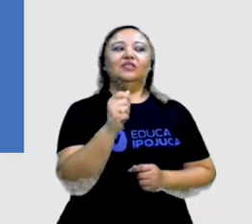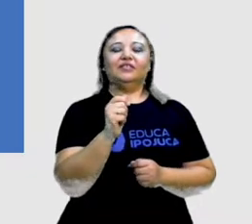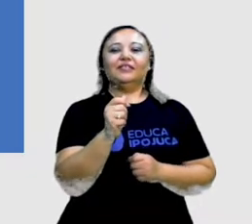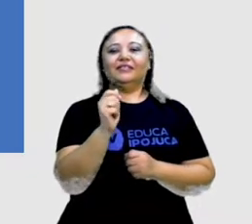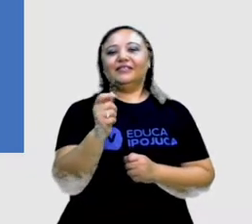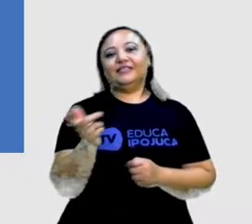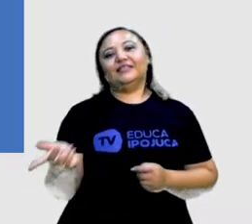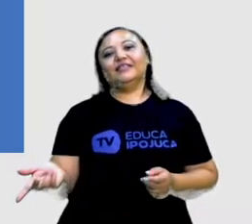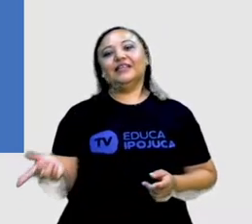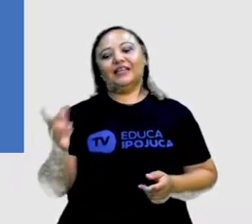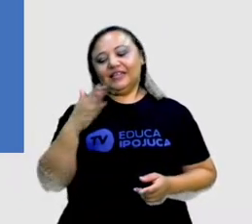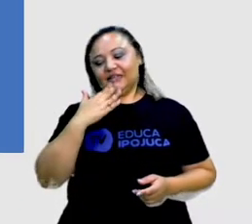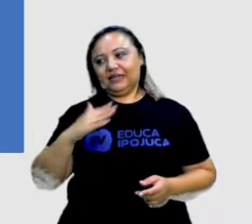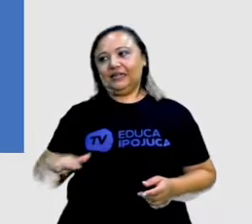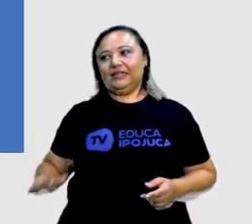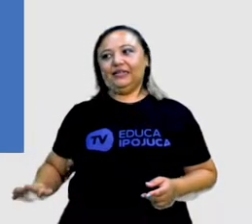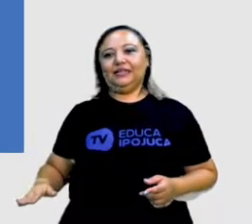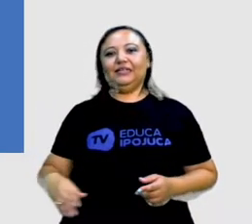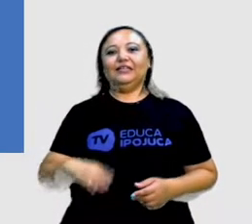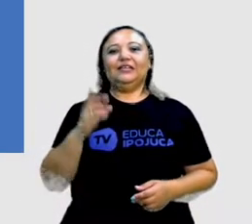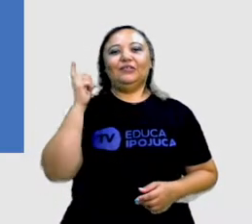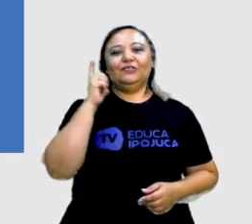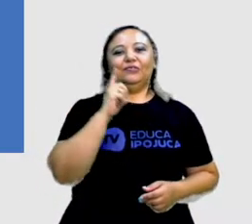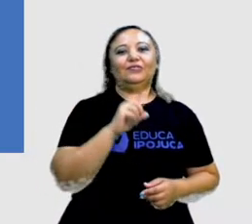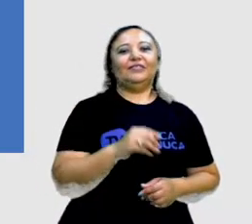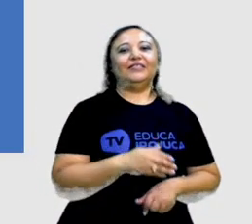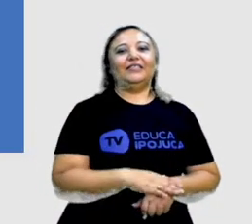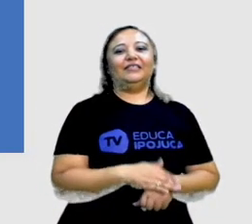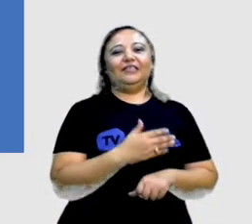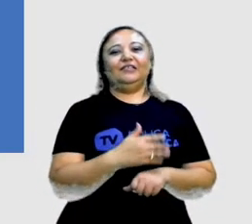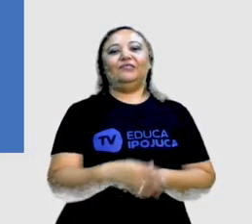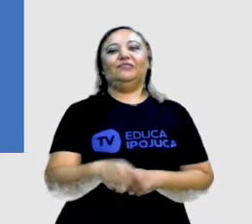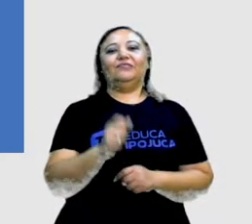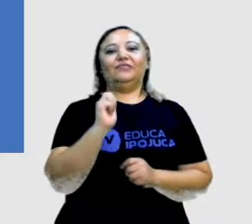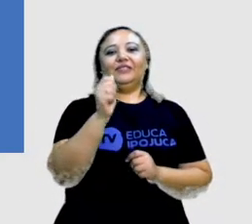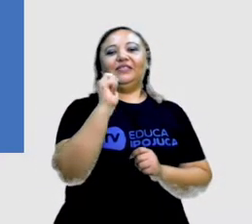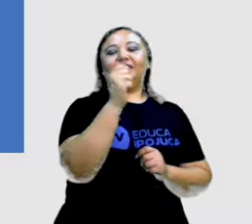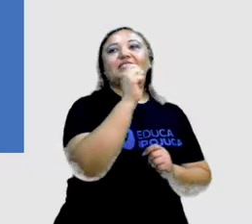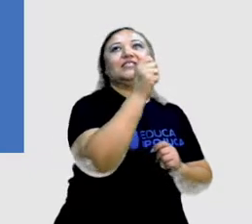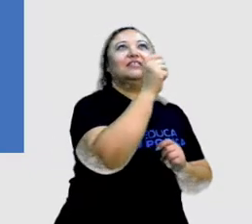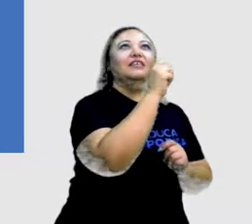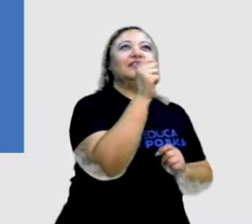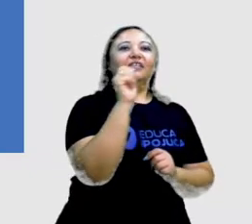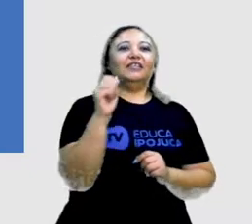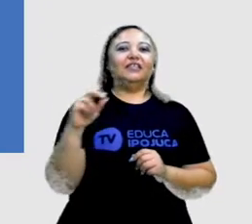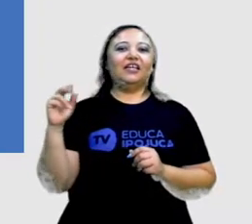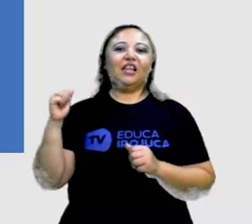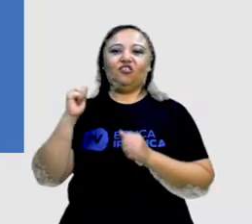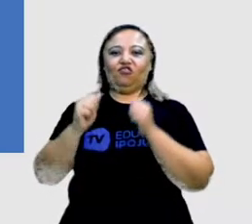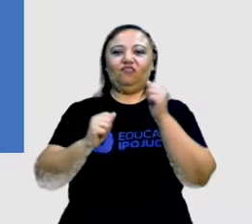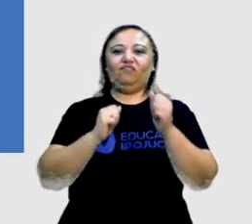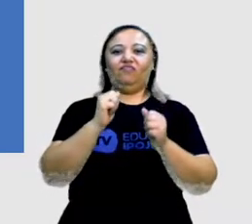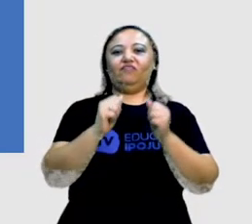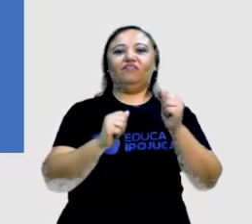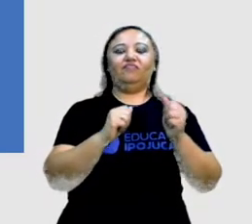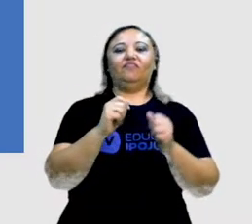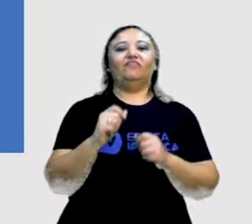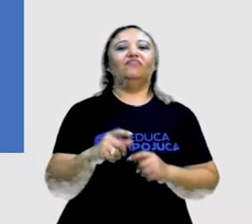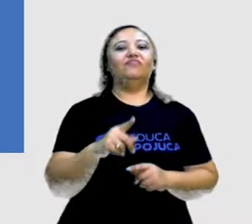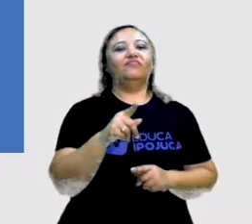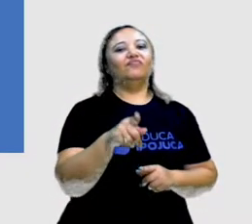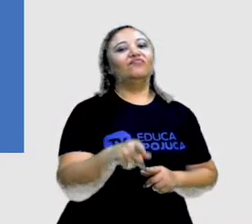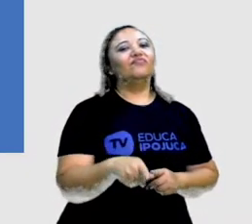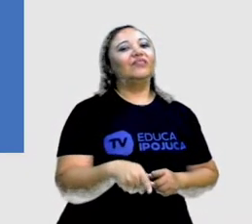crianças pegaram o jeito, corriam pela grande praça, enquanto as pipas voavam, chamando o restante das pessoas.